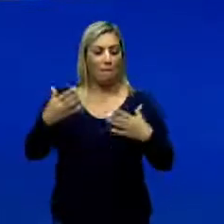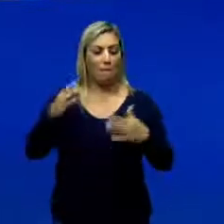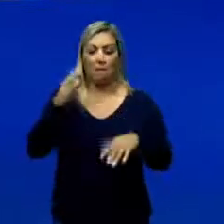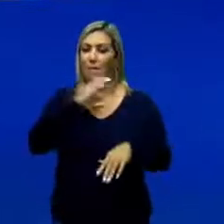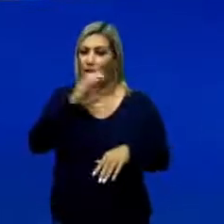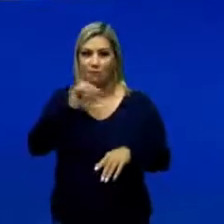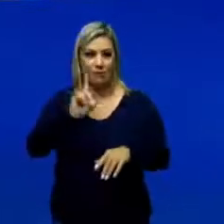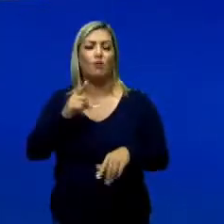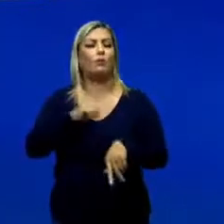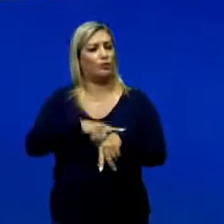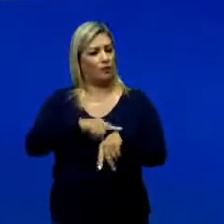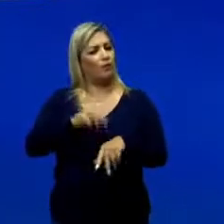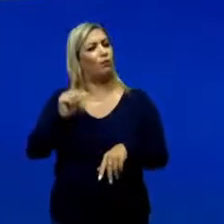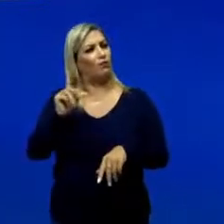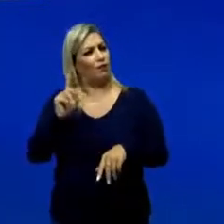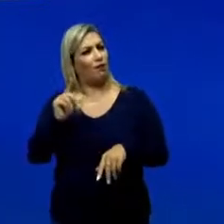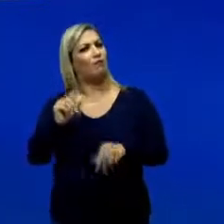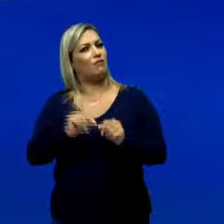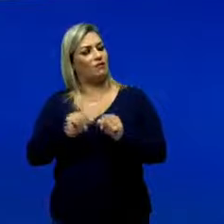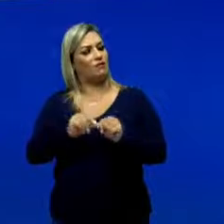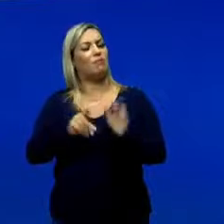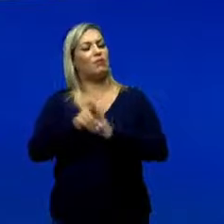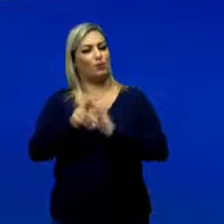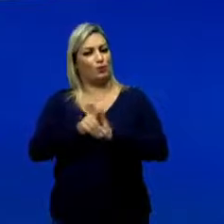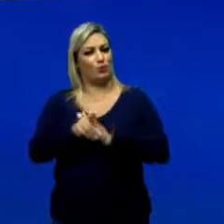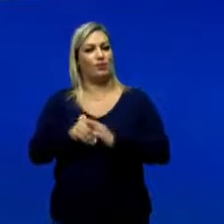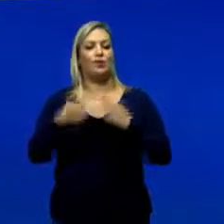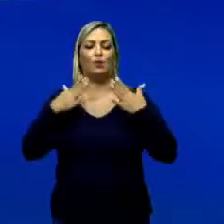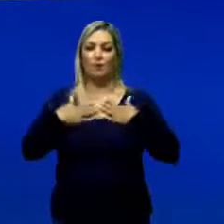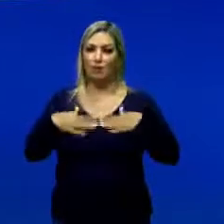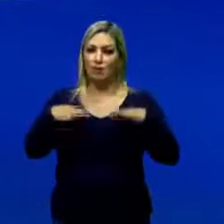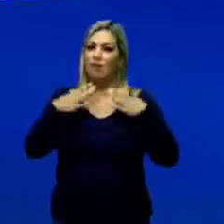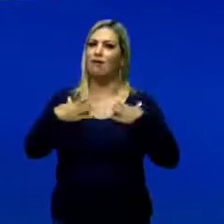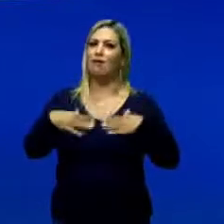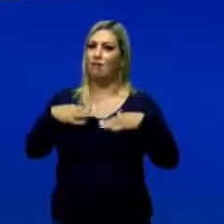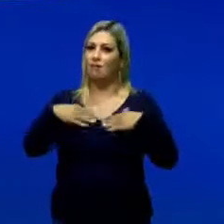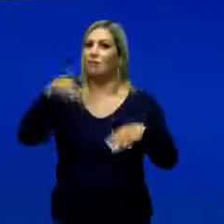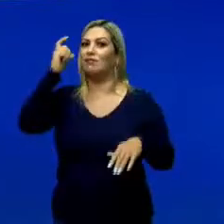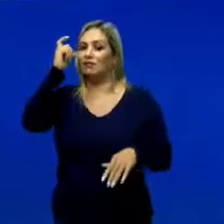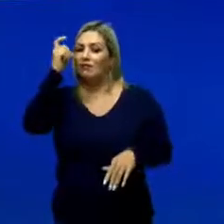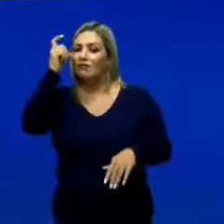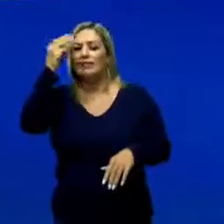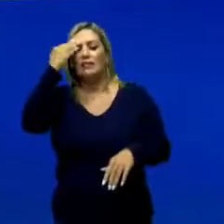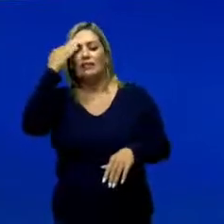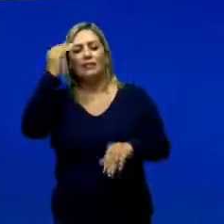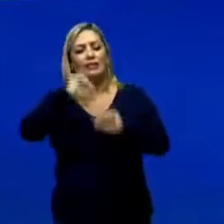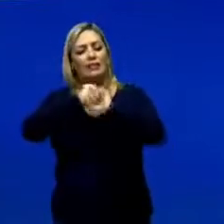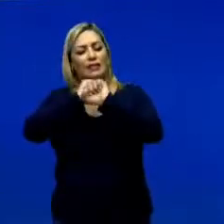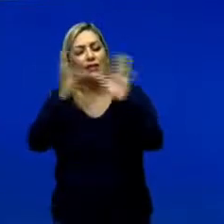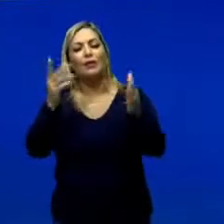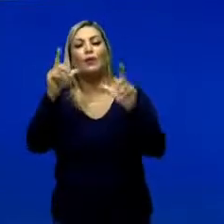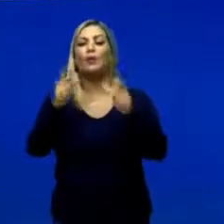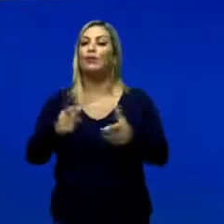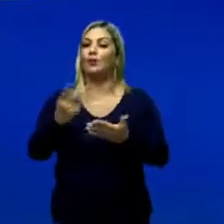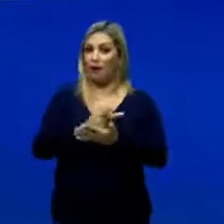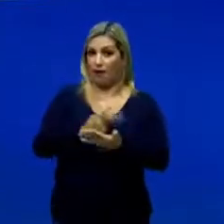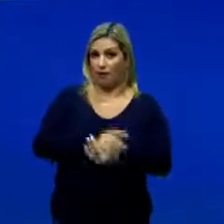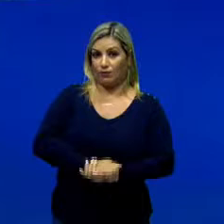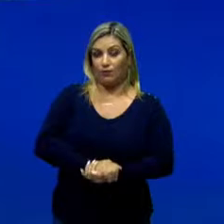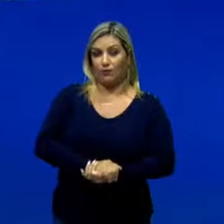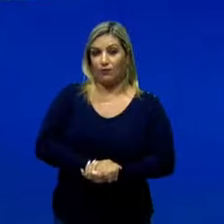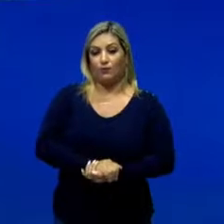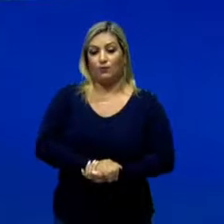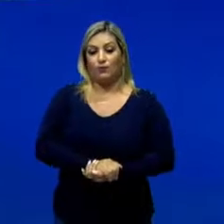tá? Você tem tempo para refazer essas questões. E aí, com calma, vai tentando entender onde que você está errando. Belezinha?